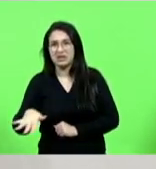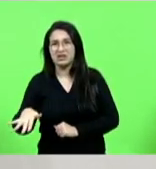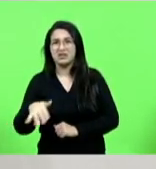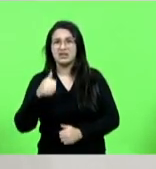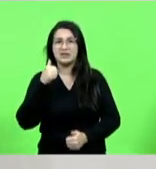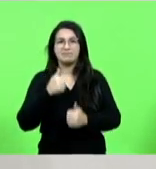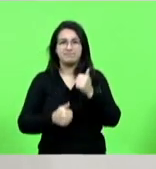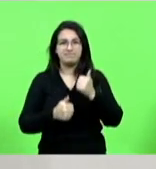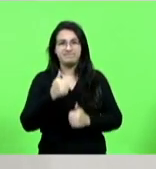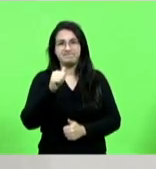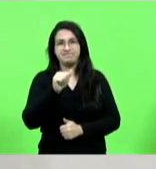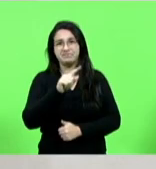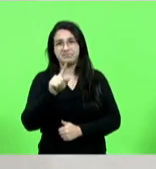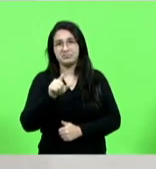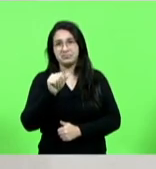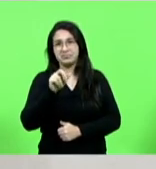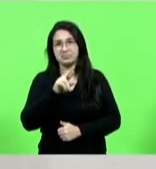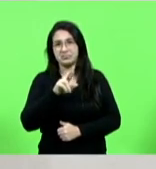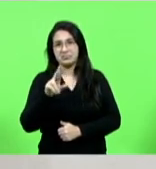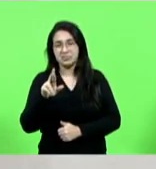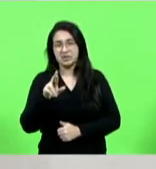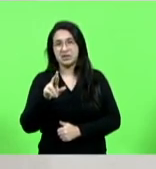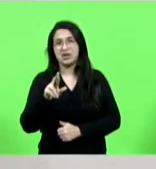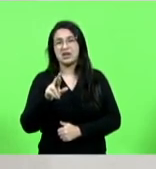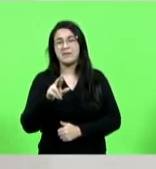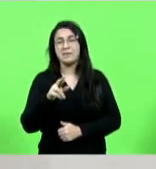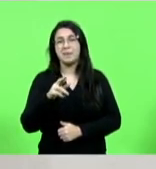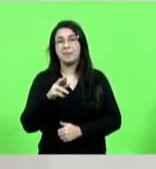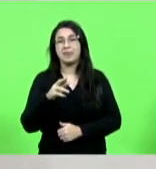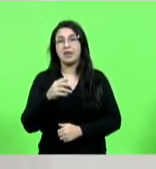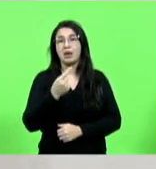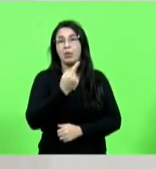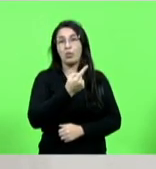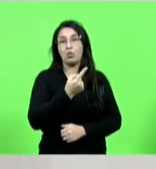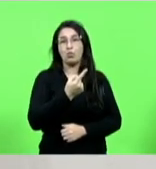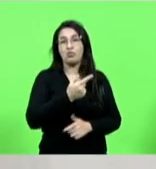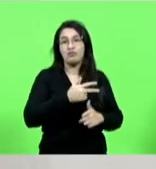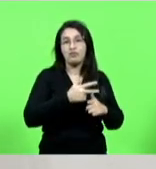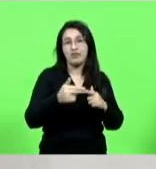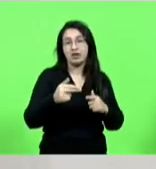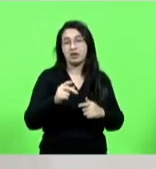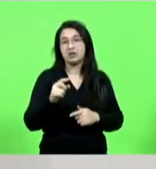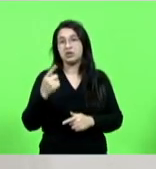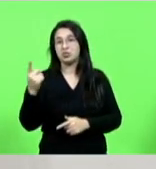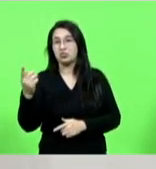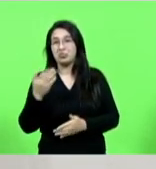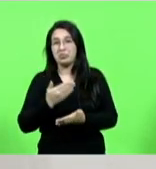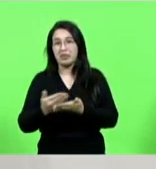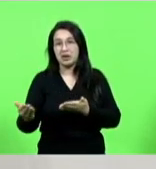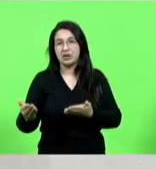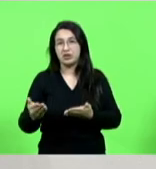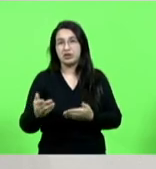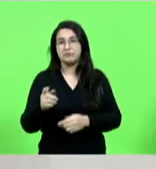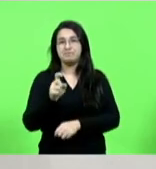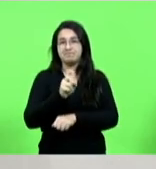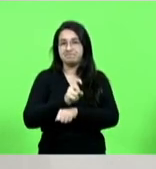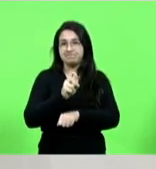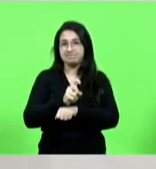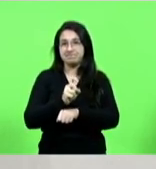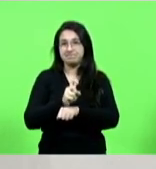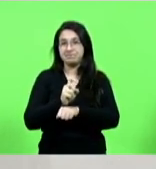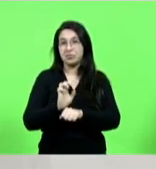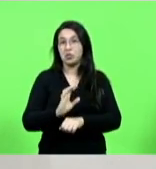azar porque é caracterizado um jogo de azar porque um ganha outro perde e em Araranguá aconteceu um ato de uma